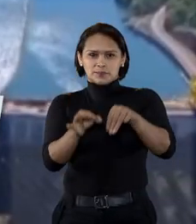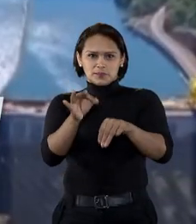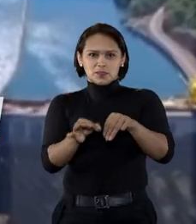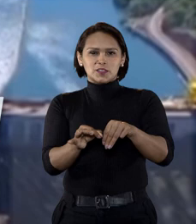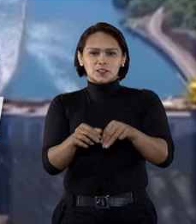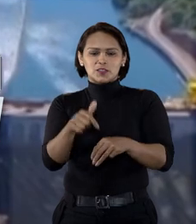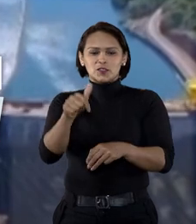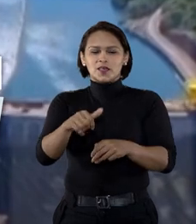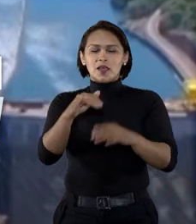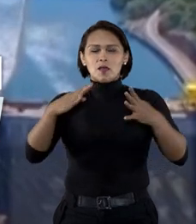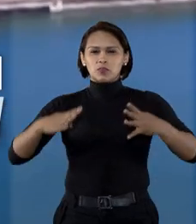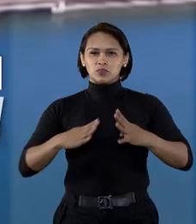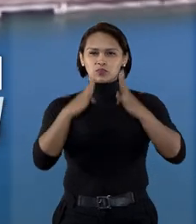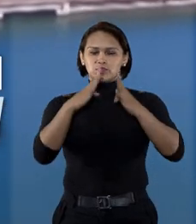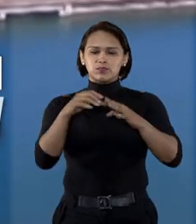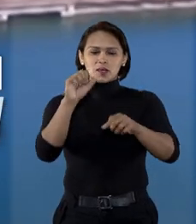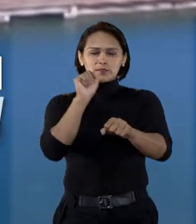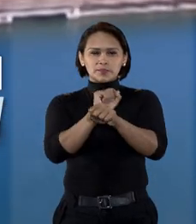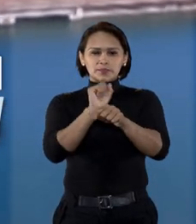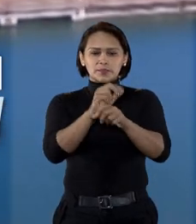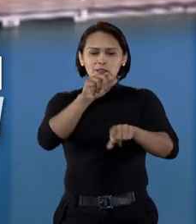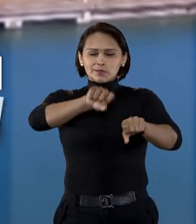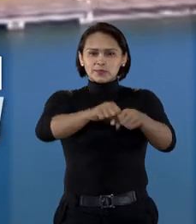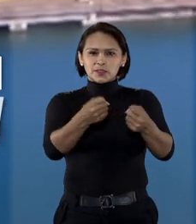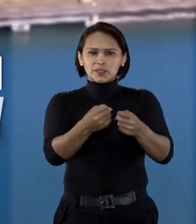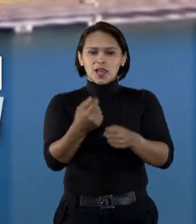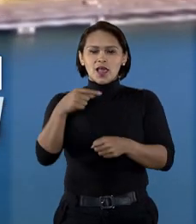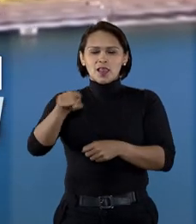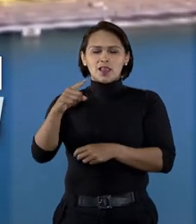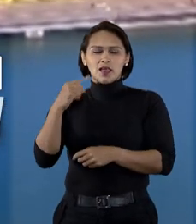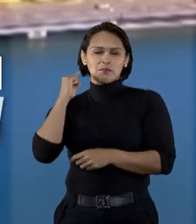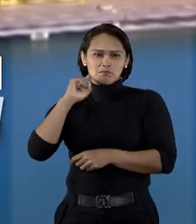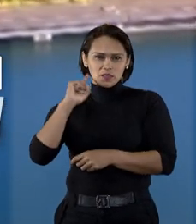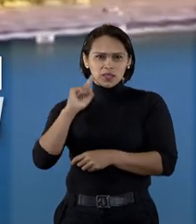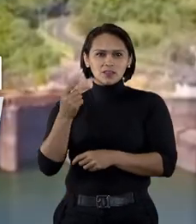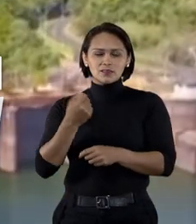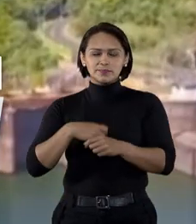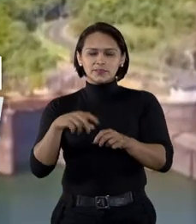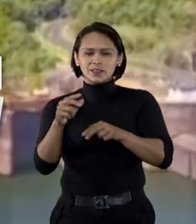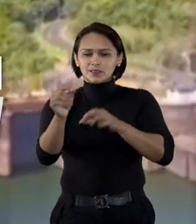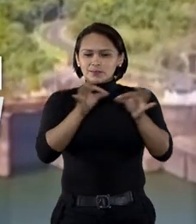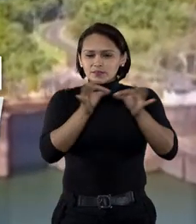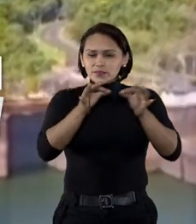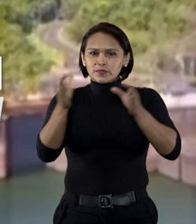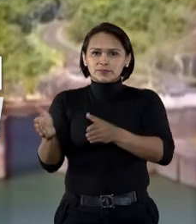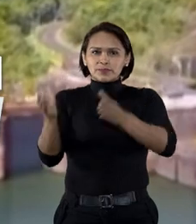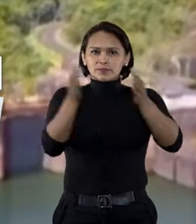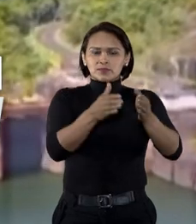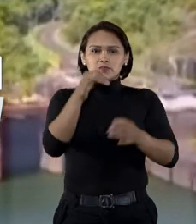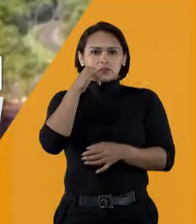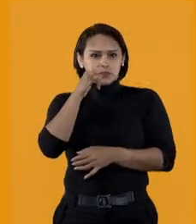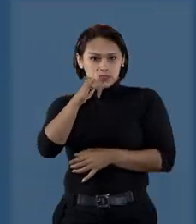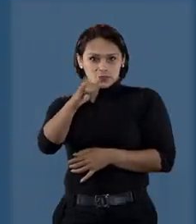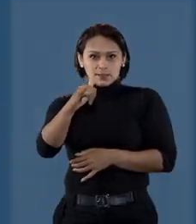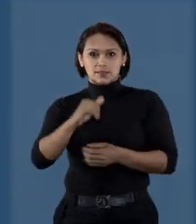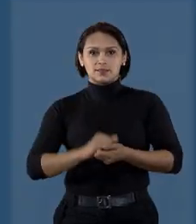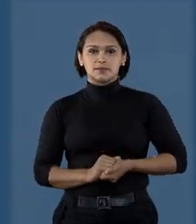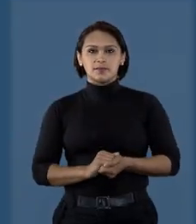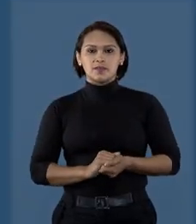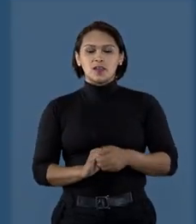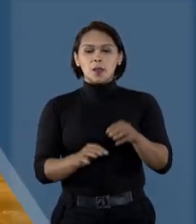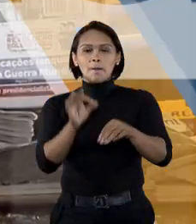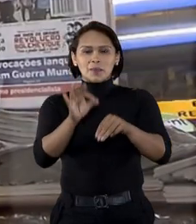STJ mantém usina atingida por rompimento de barragem em Mariana em sistema de realocação de energia.